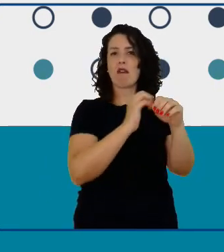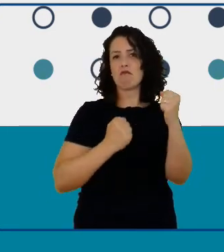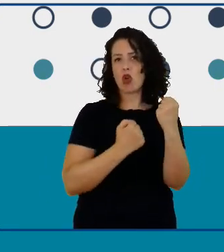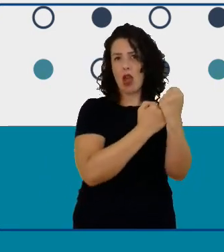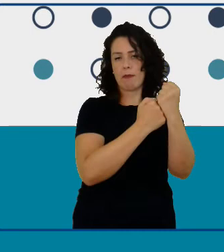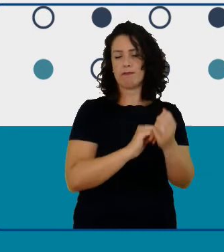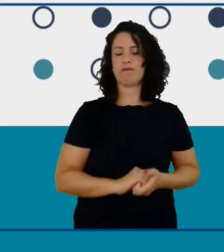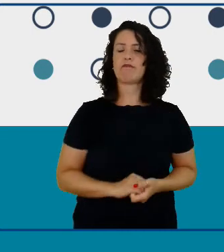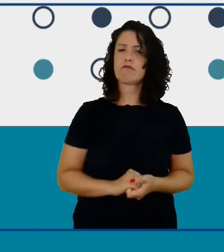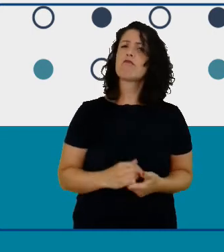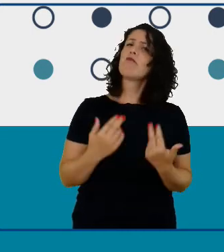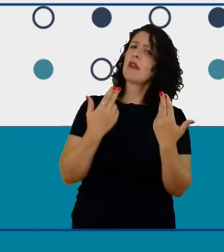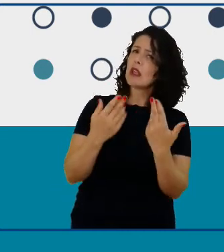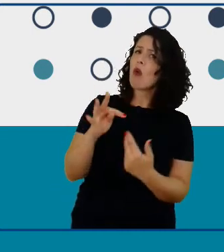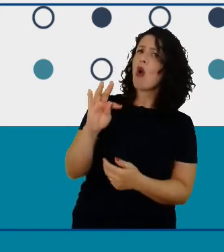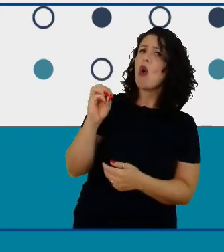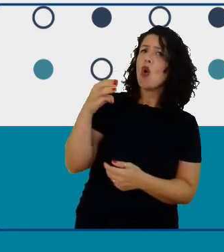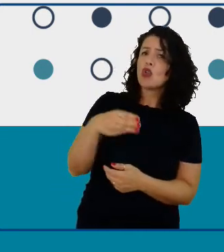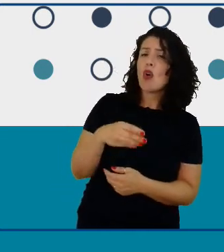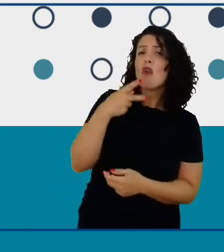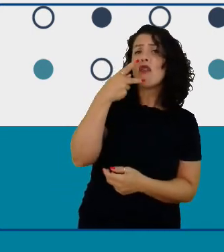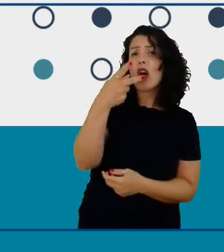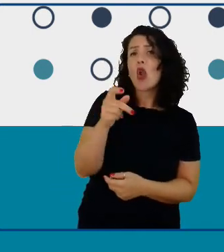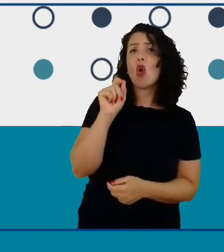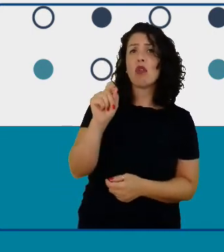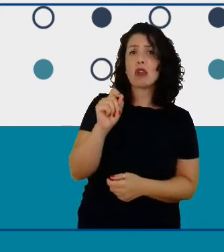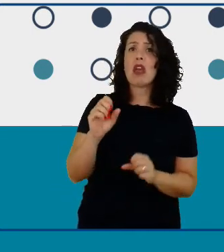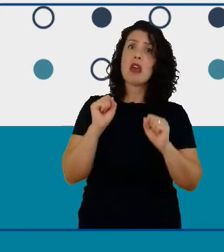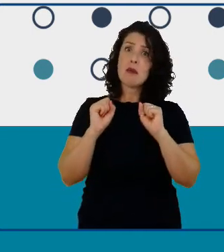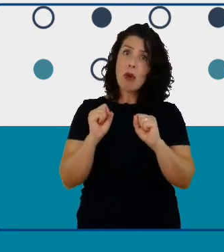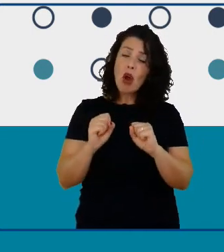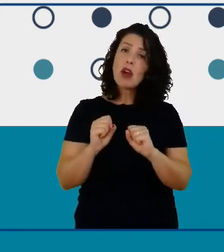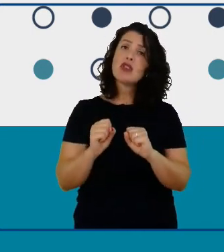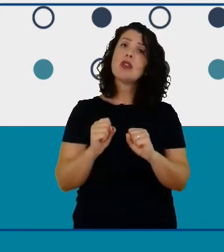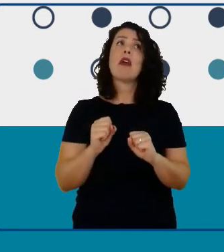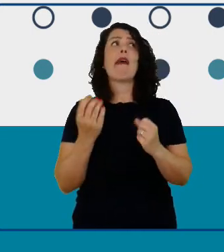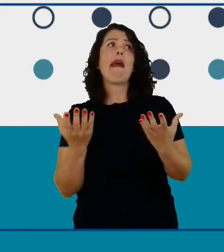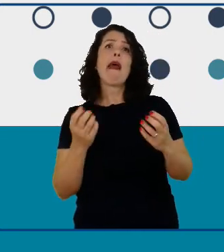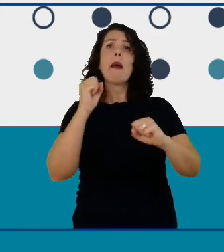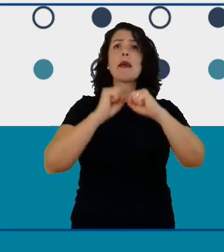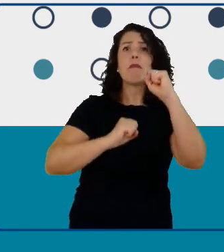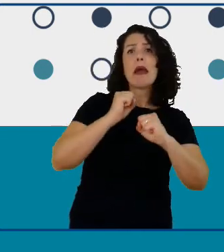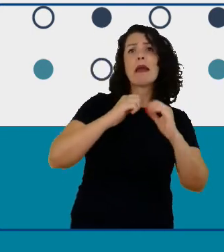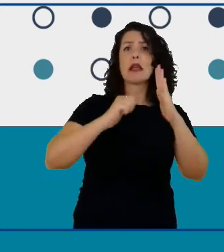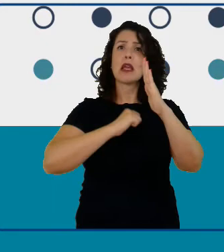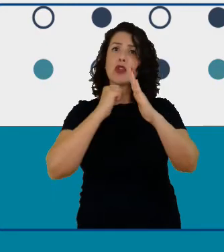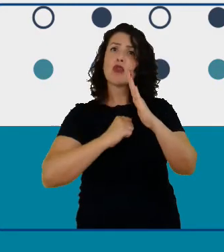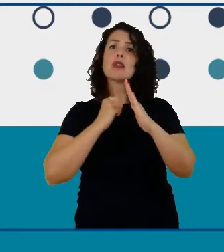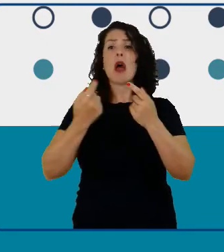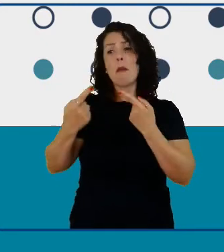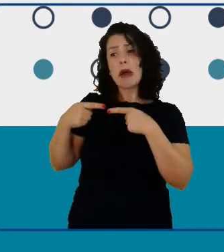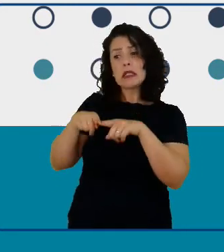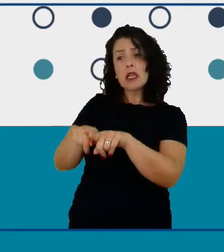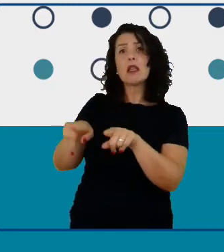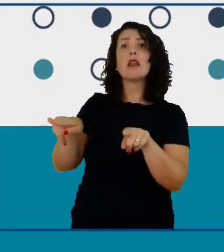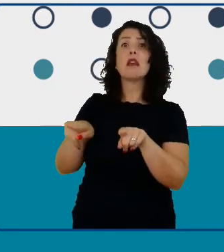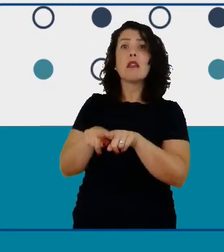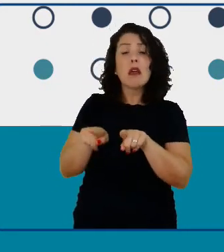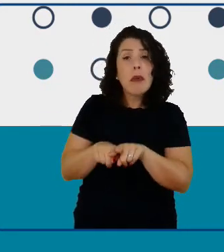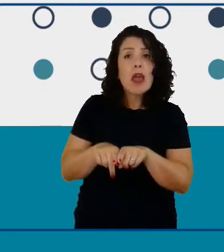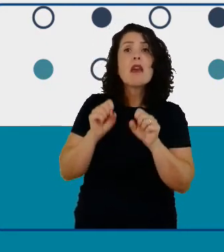fazer parcerias com indústrias isso tudo se for feito de uma forma mais